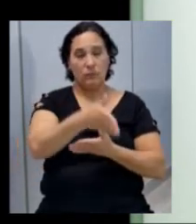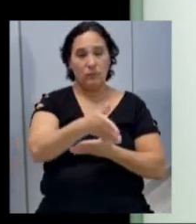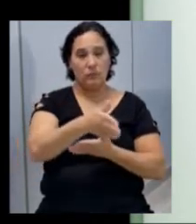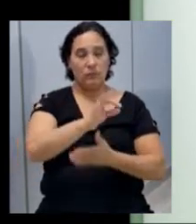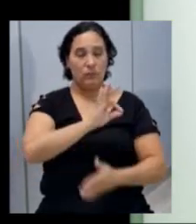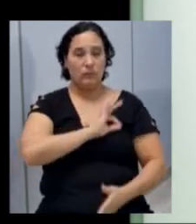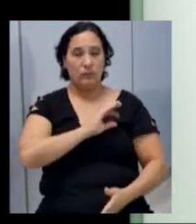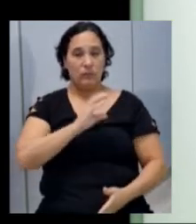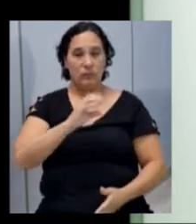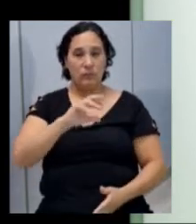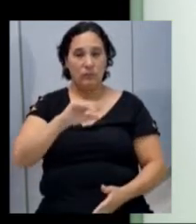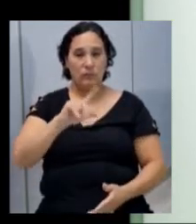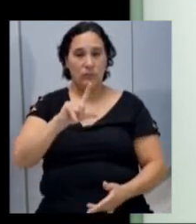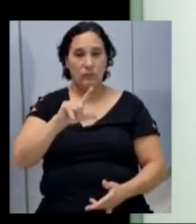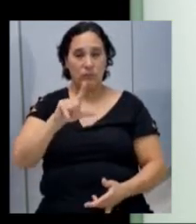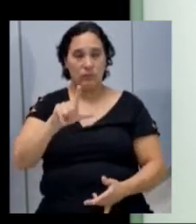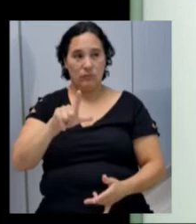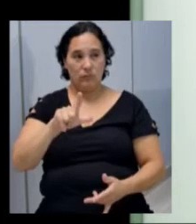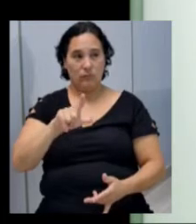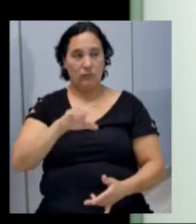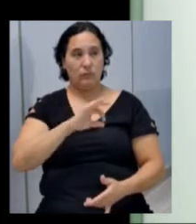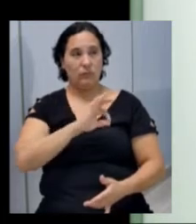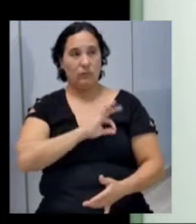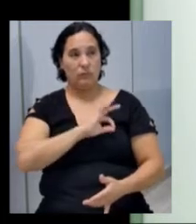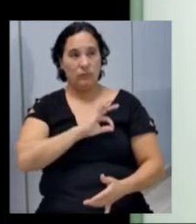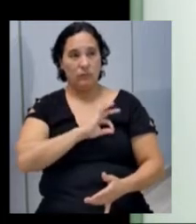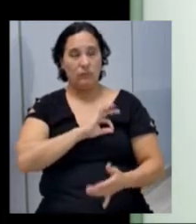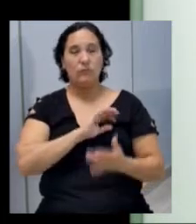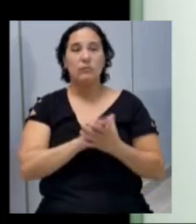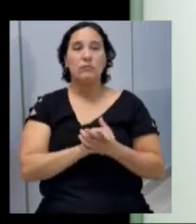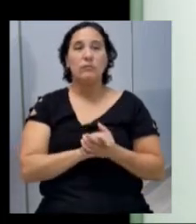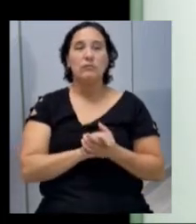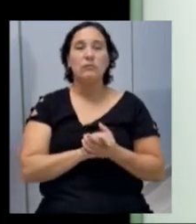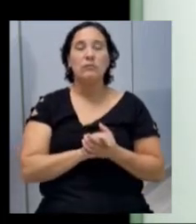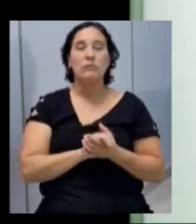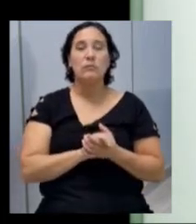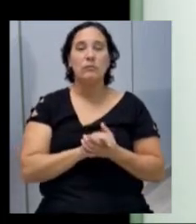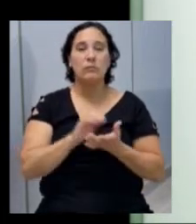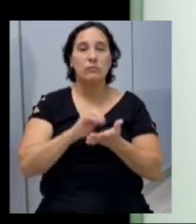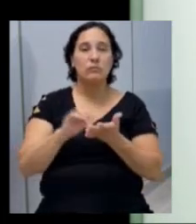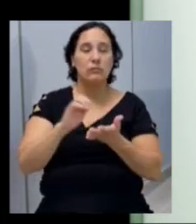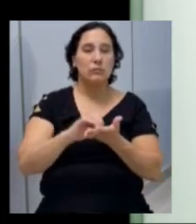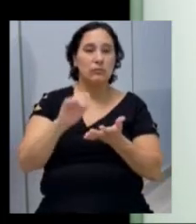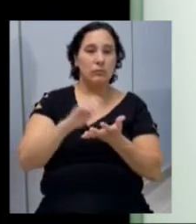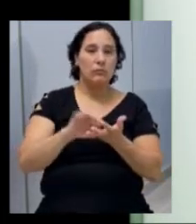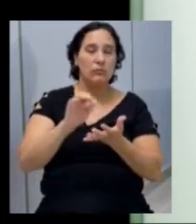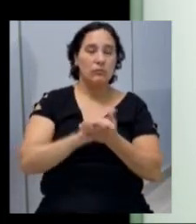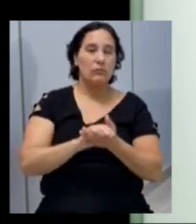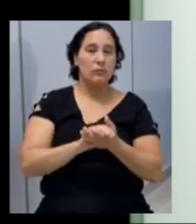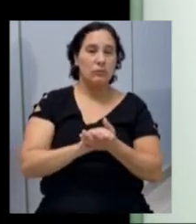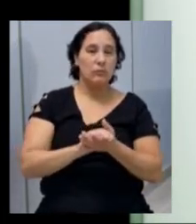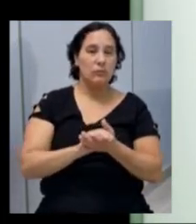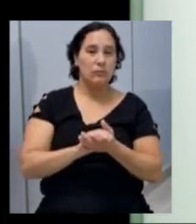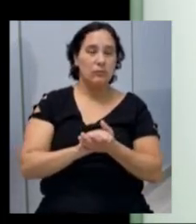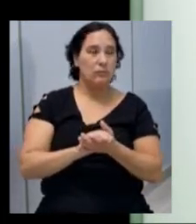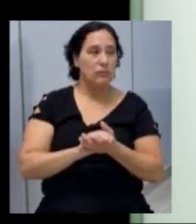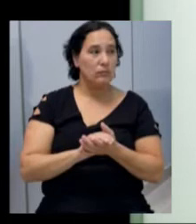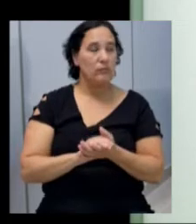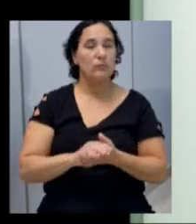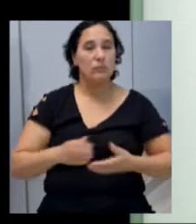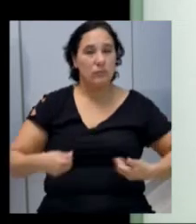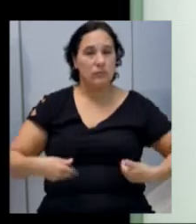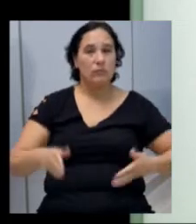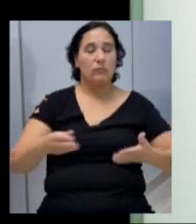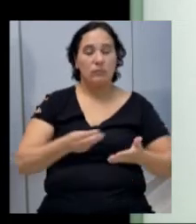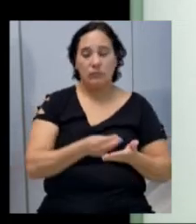polícia civil e à polícia militar, por isso que tem essas atividades dentro da Secretaria, porque todo esse trâmite da despesa,